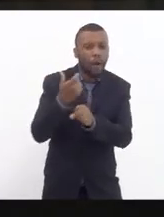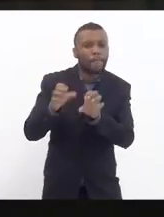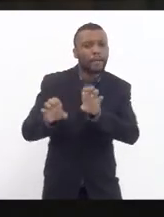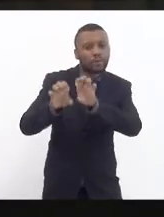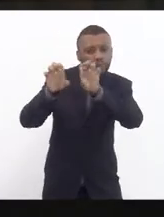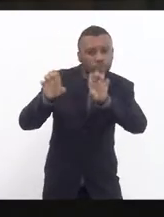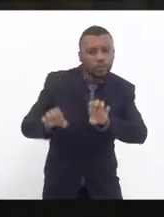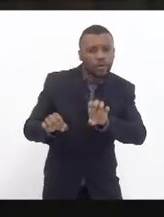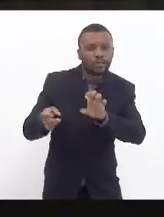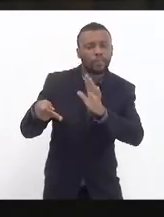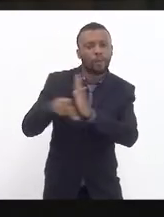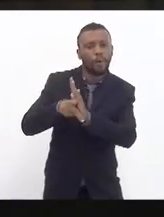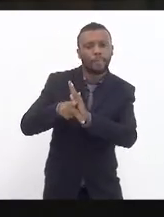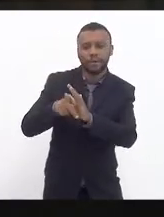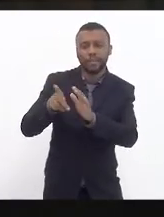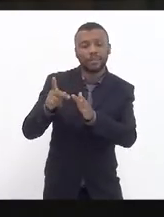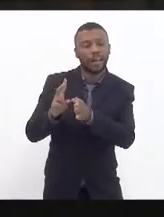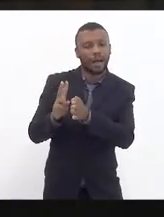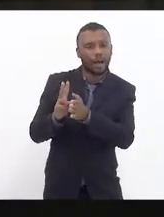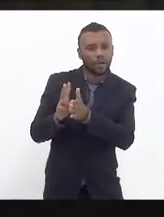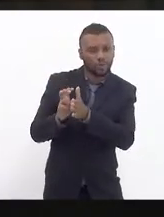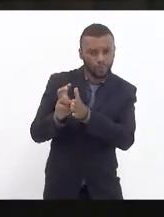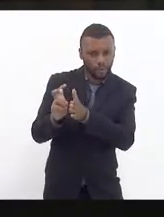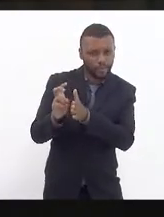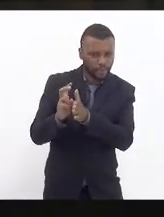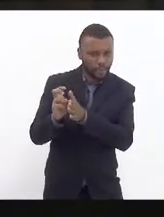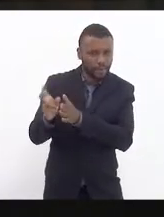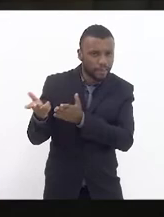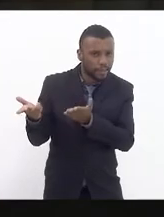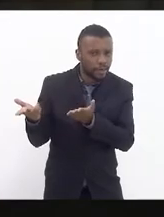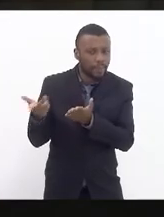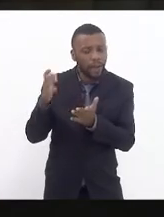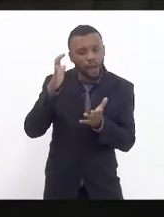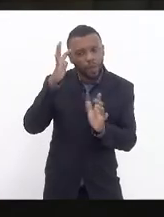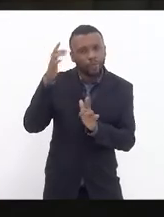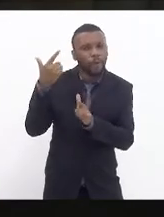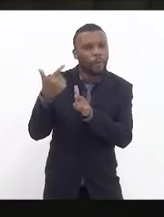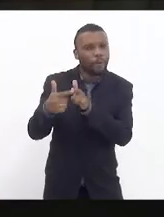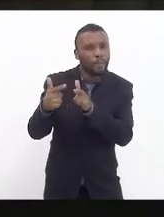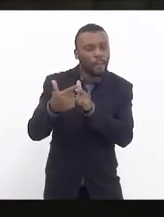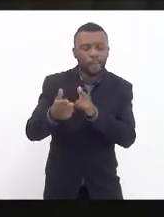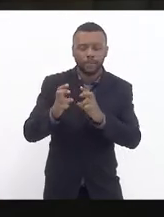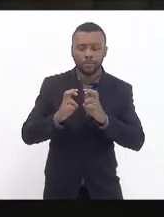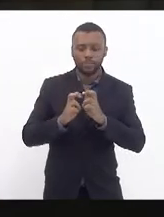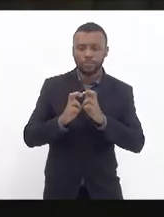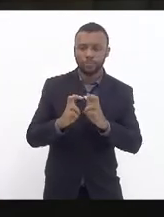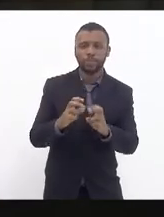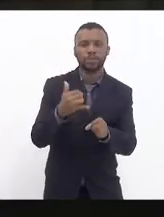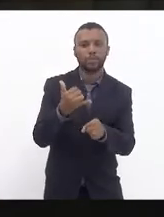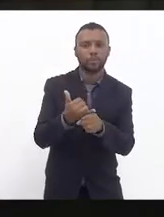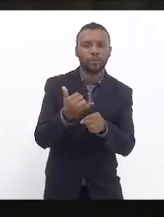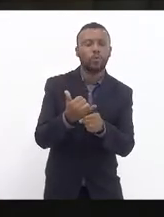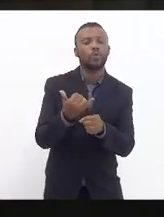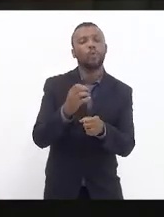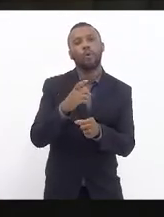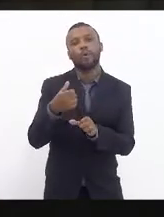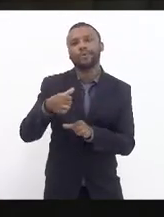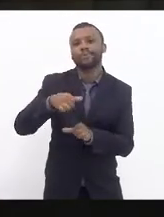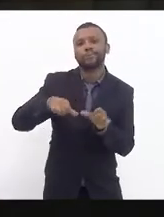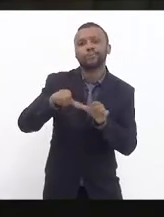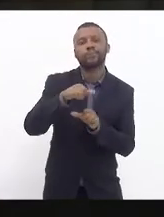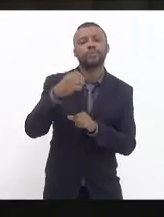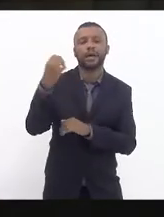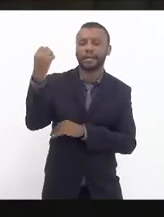para resolver a questão dos dormentes a questão dos trilhos a questão da modernização da